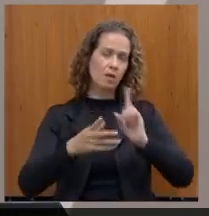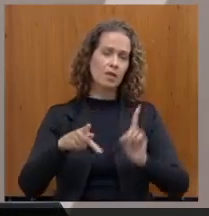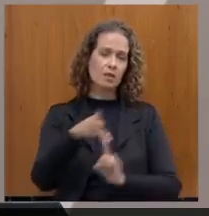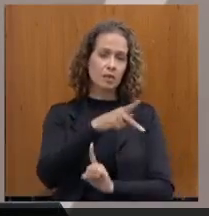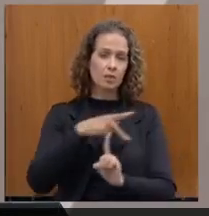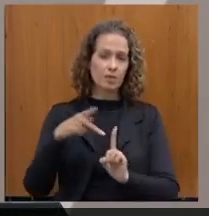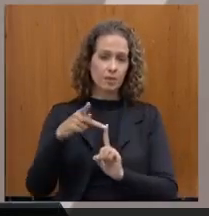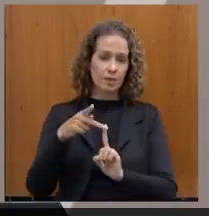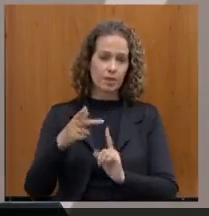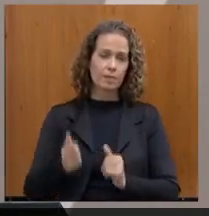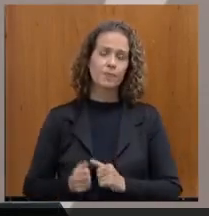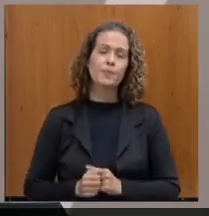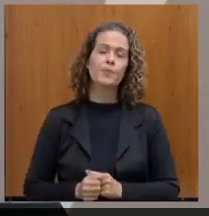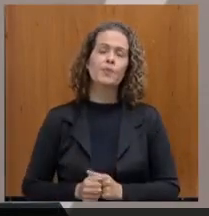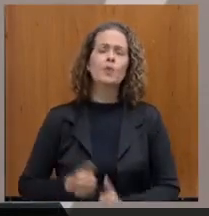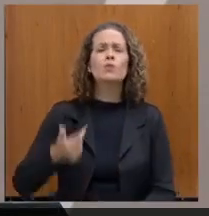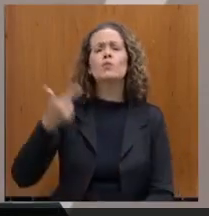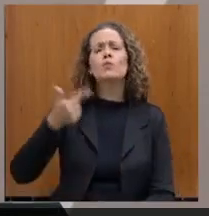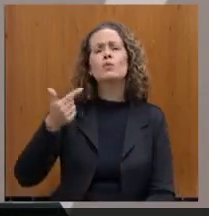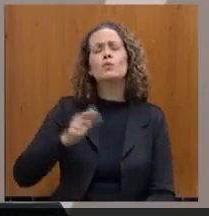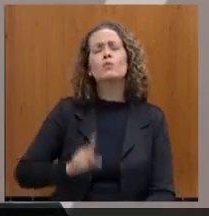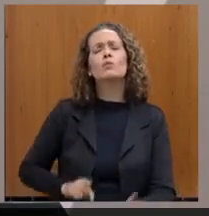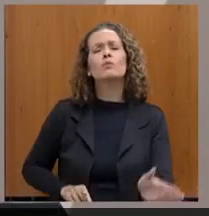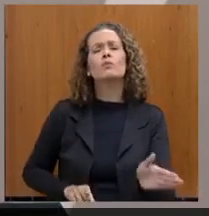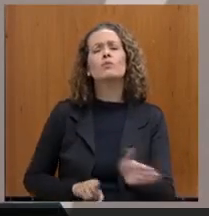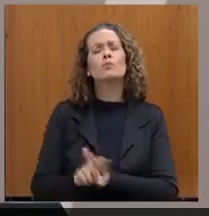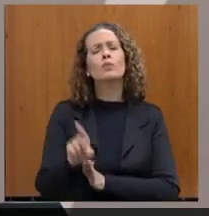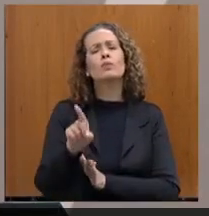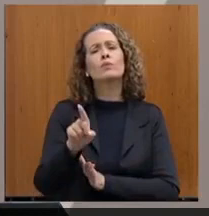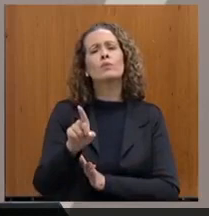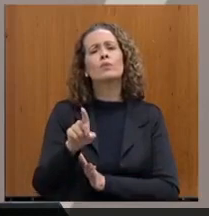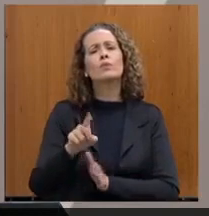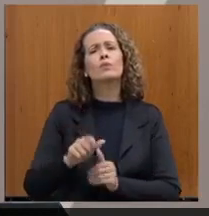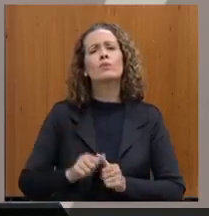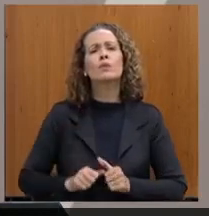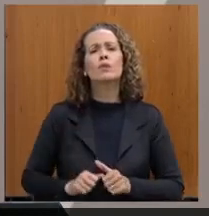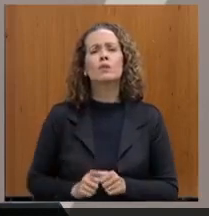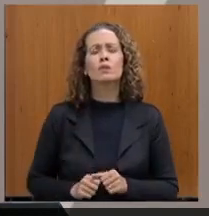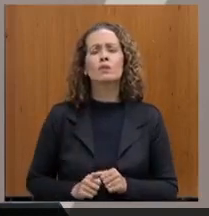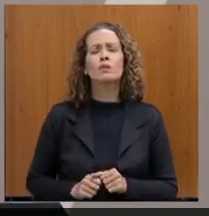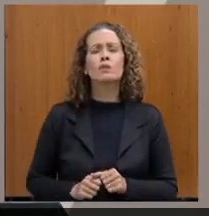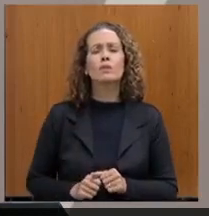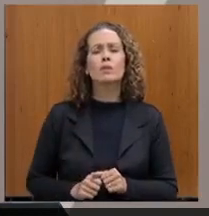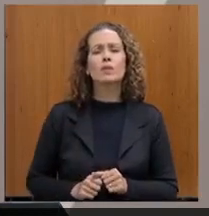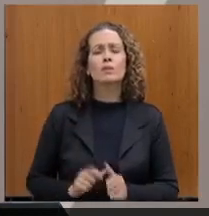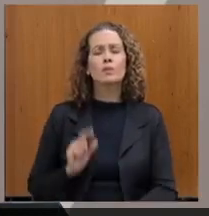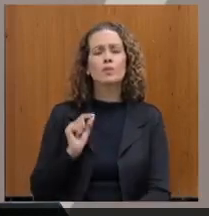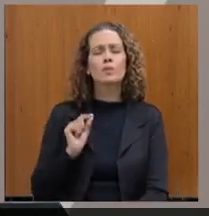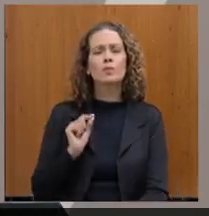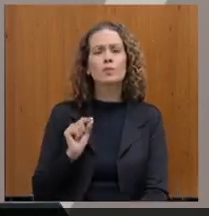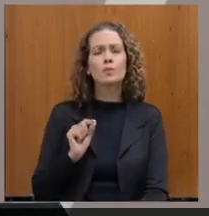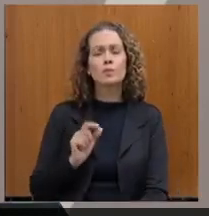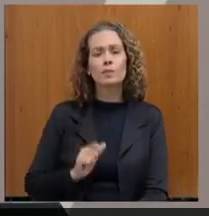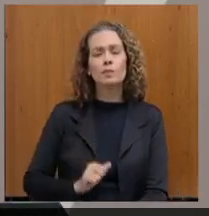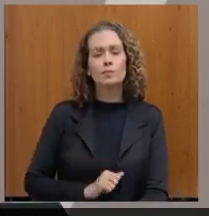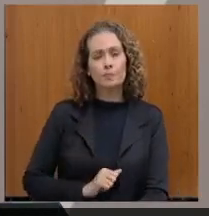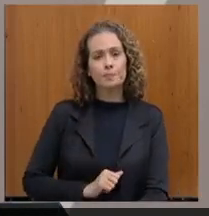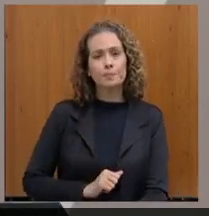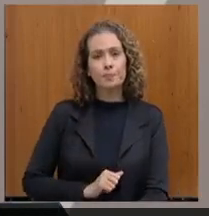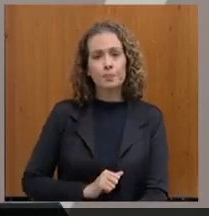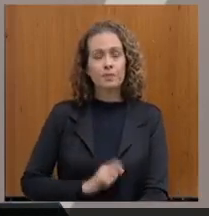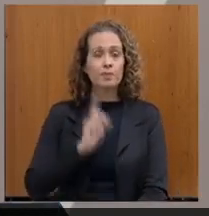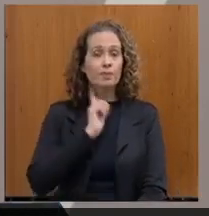Numa segunda questionamento, em uma indagação, parece que no Estado de Minas Gerais, aumentar a